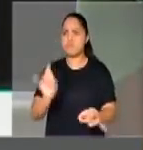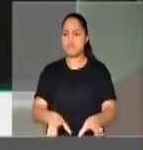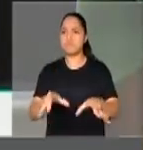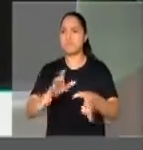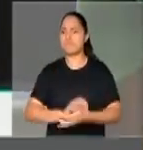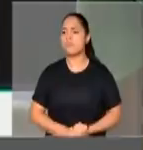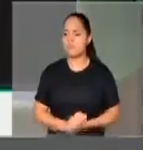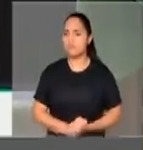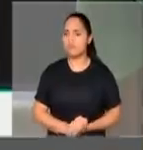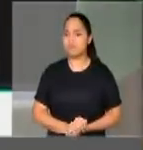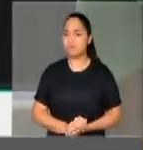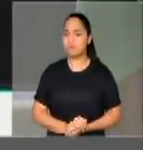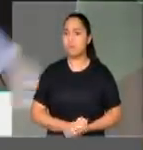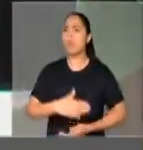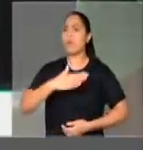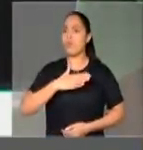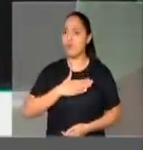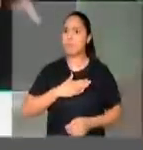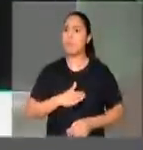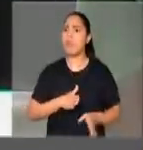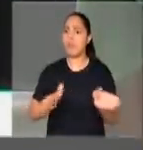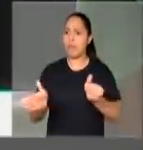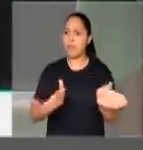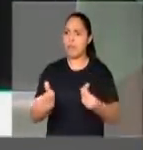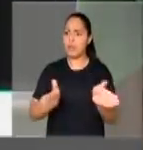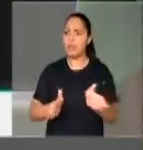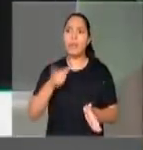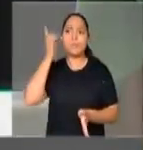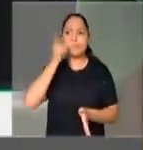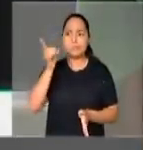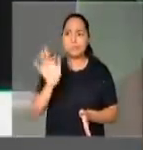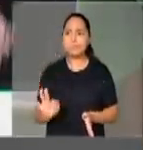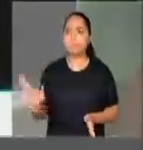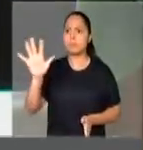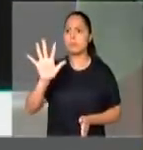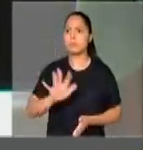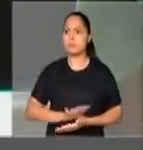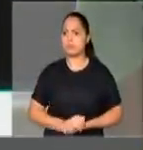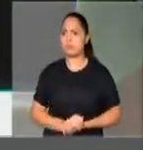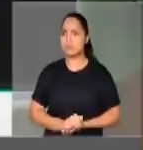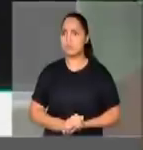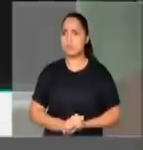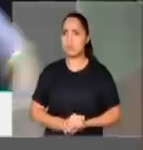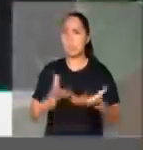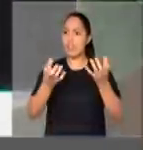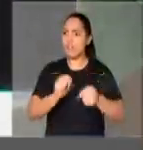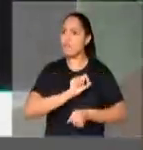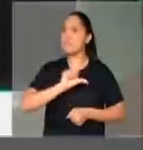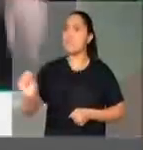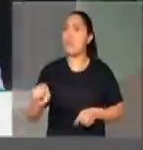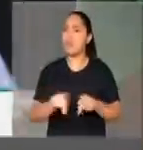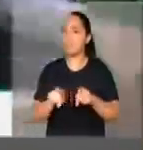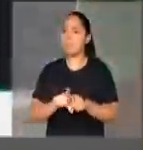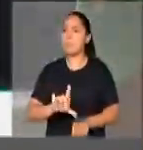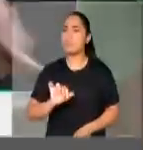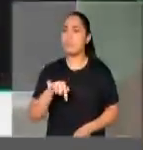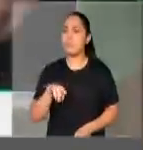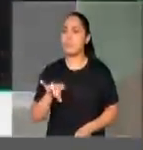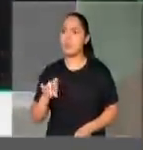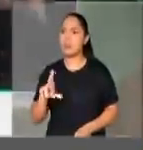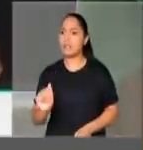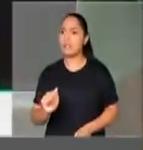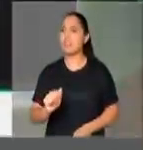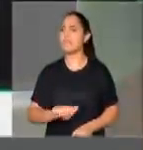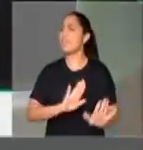o meu mandato de deputado federal e vou embora de Londrina